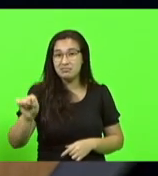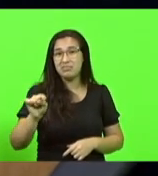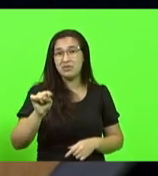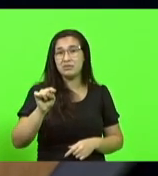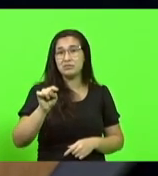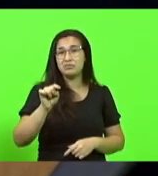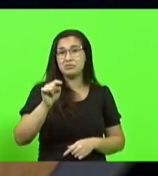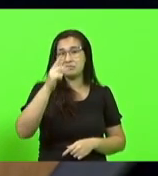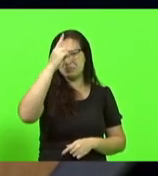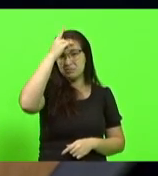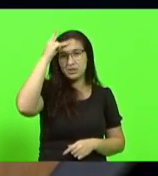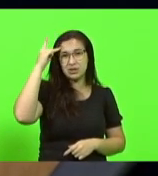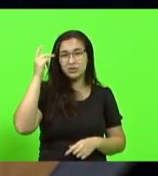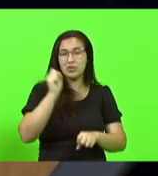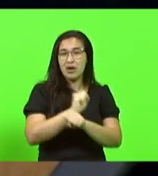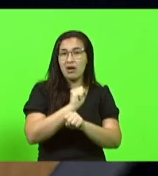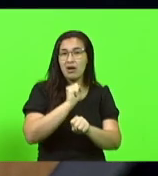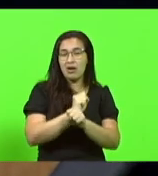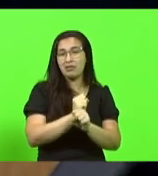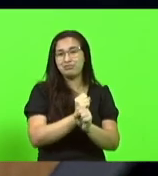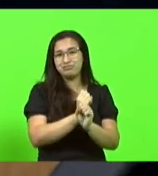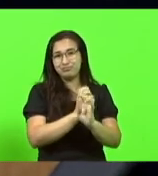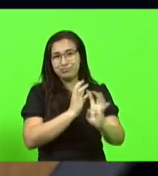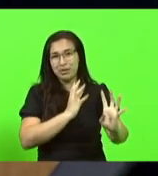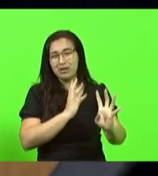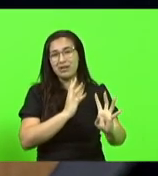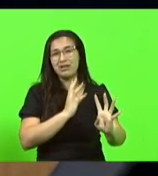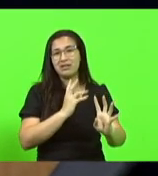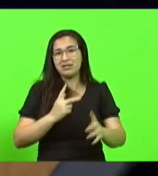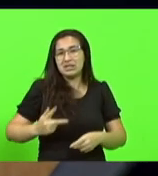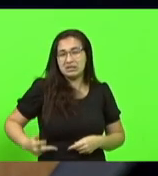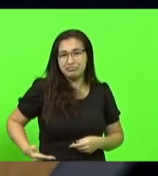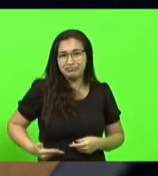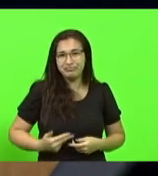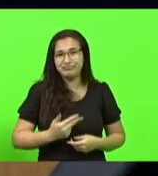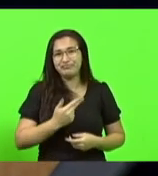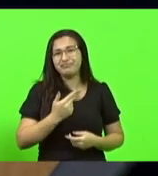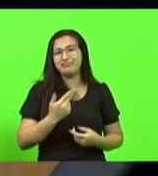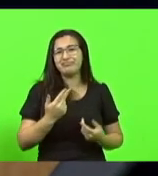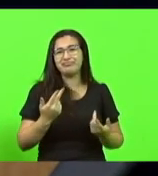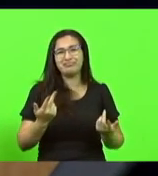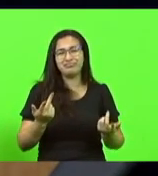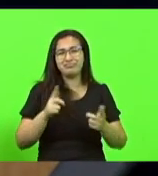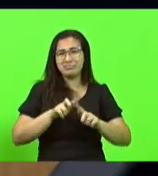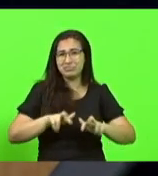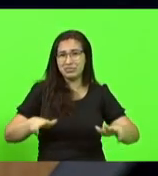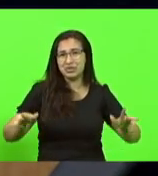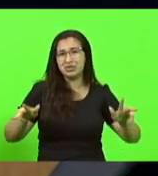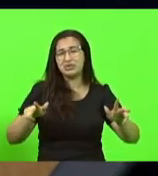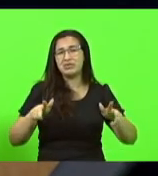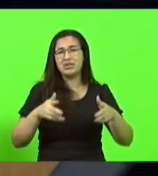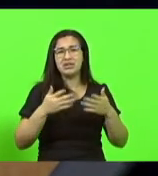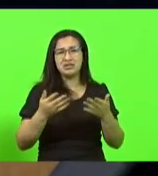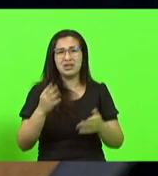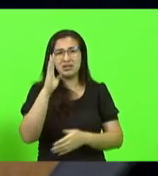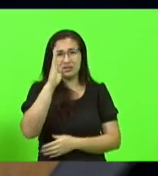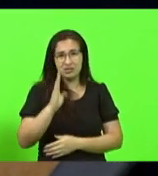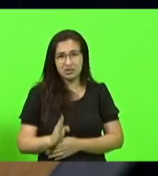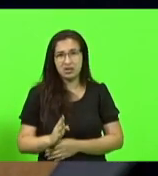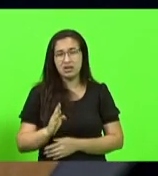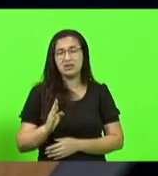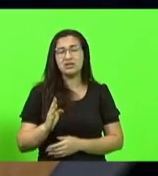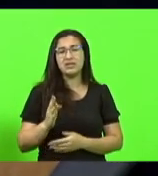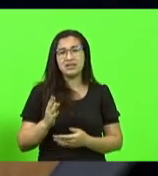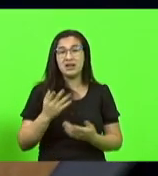estão na fila de espera, aguardando cirurgias, aguardando procedimentos eletivos, estão